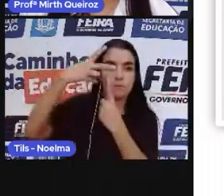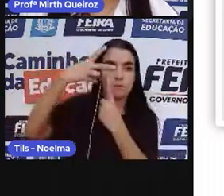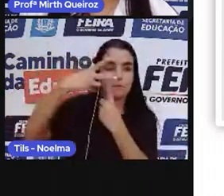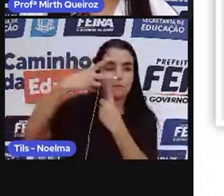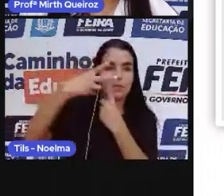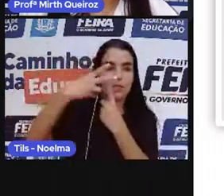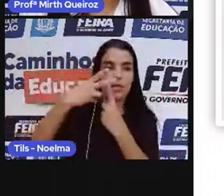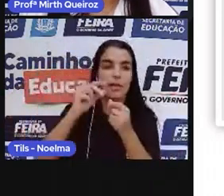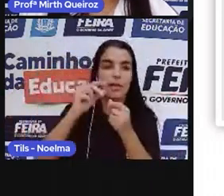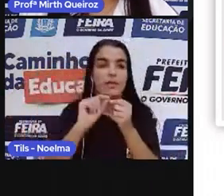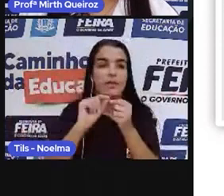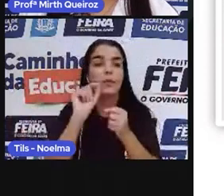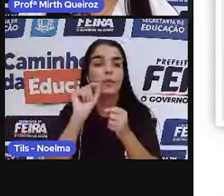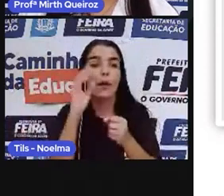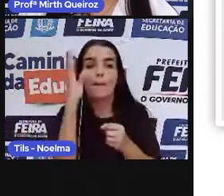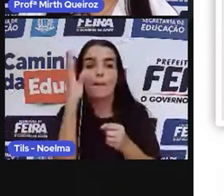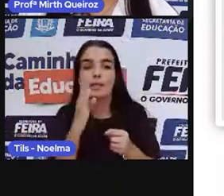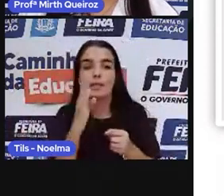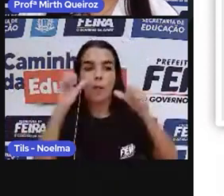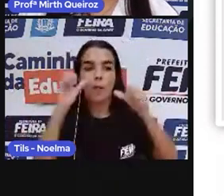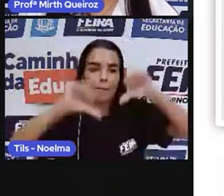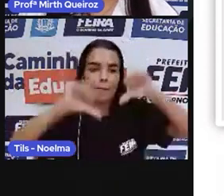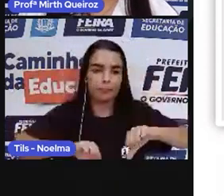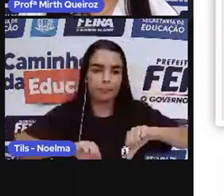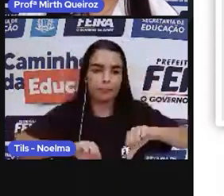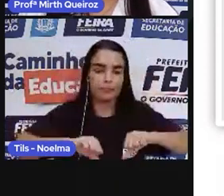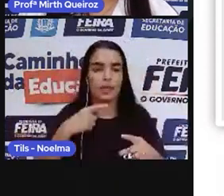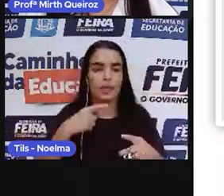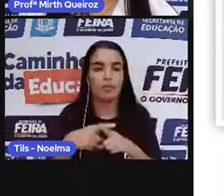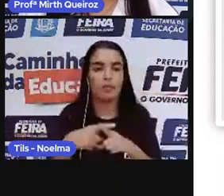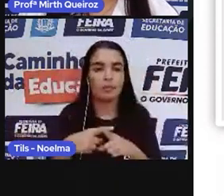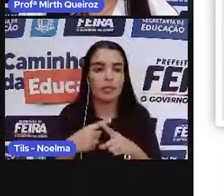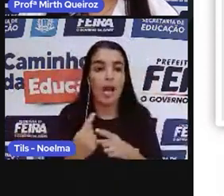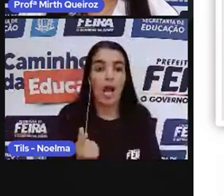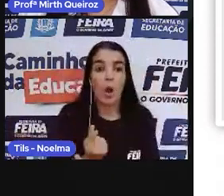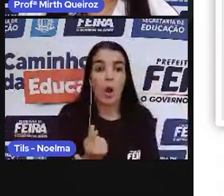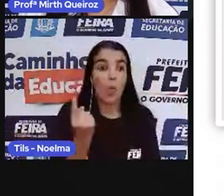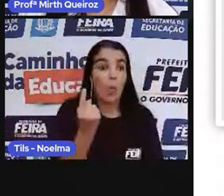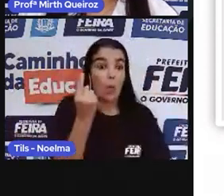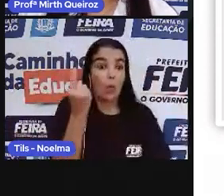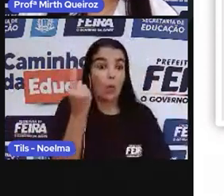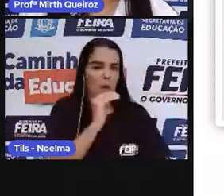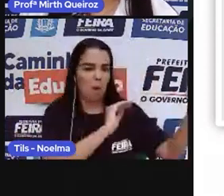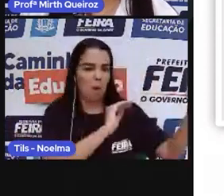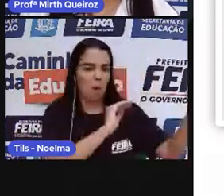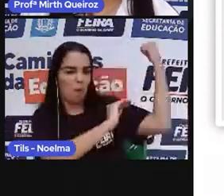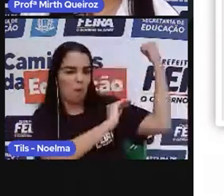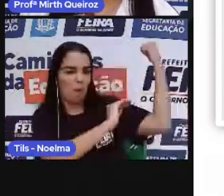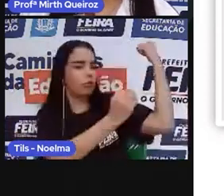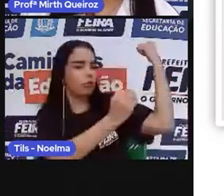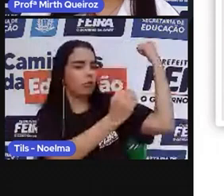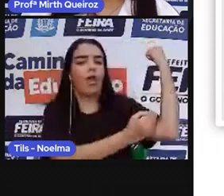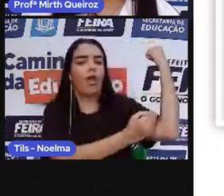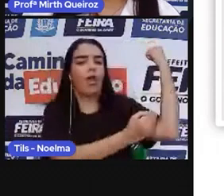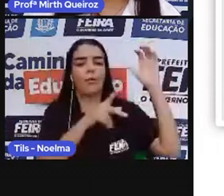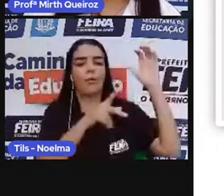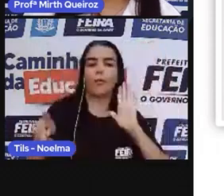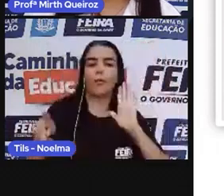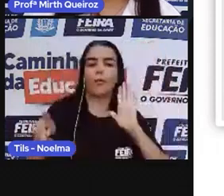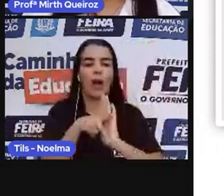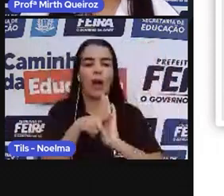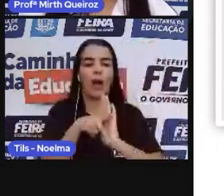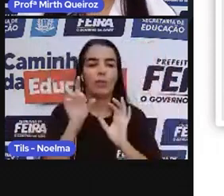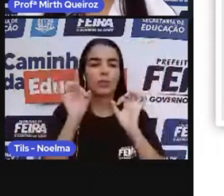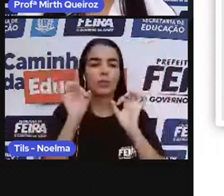vigente na época. O que seria esse monopólio, o poder, né, sobre a produção de açúcar? Como os holandeses